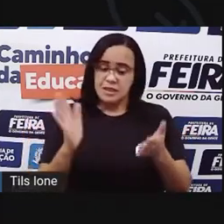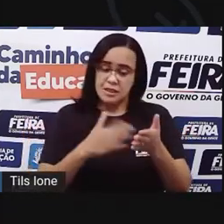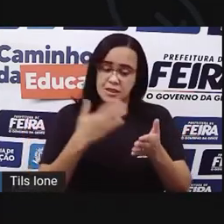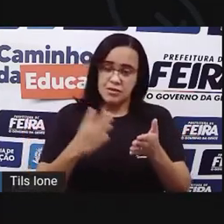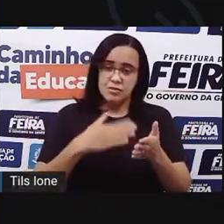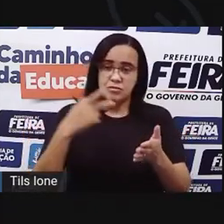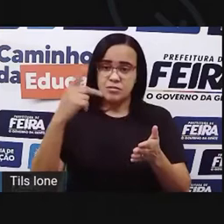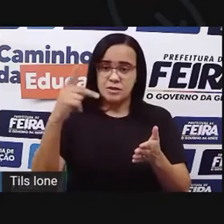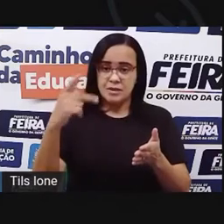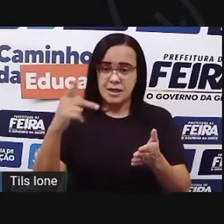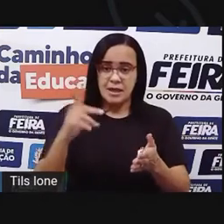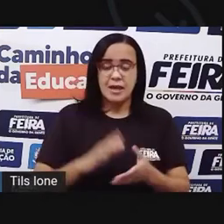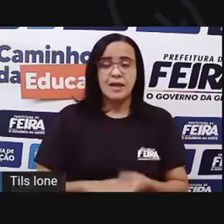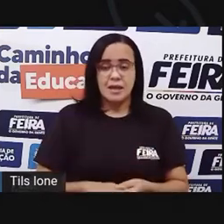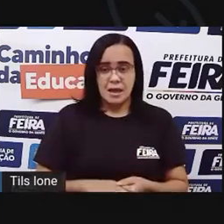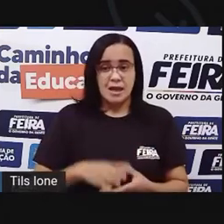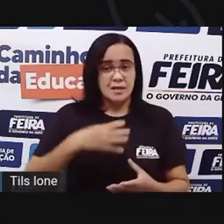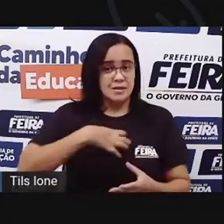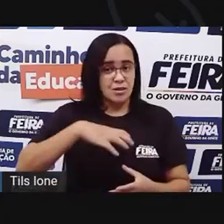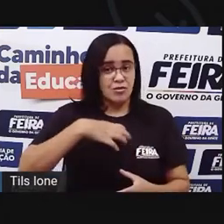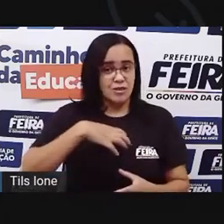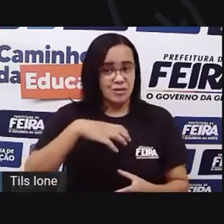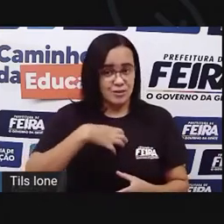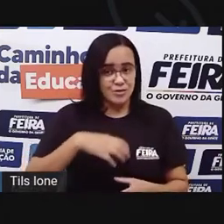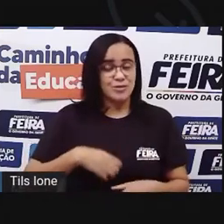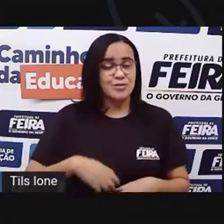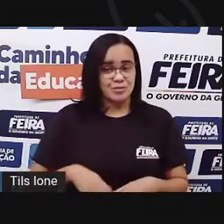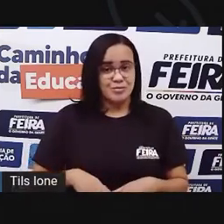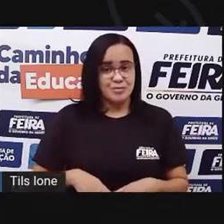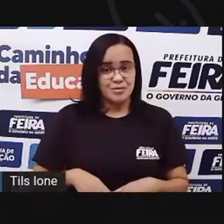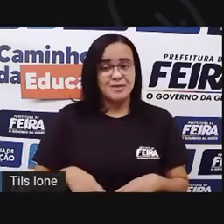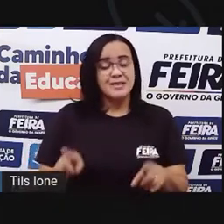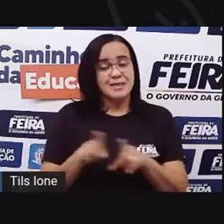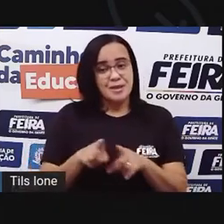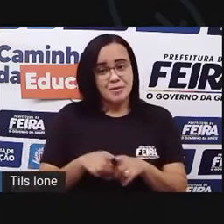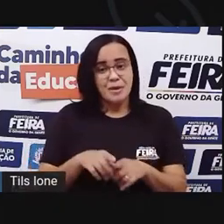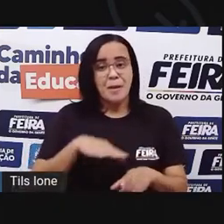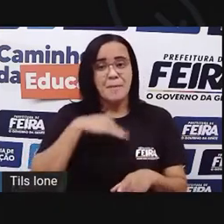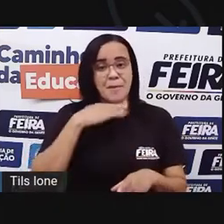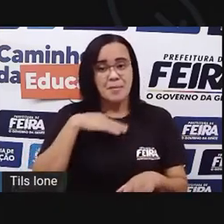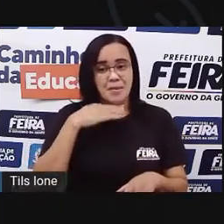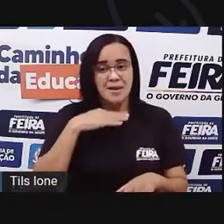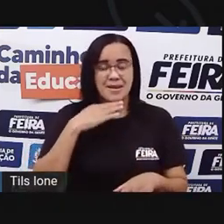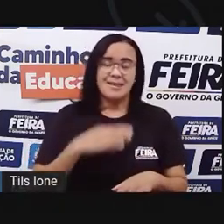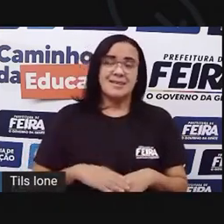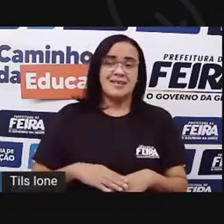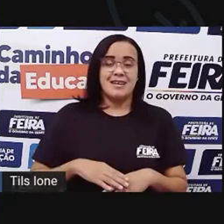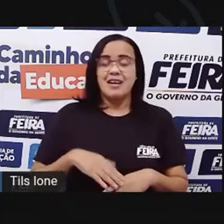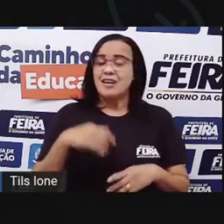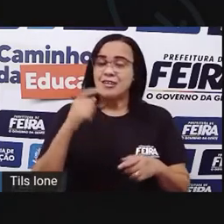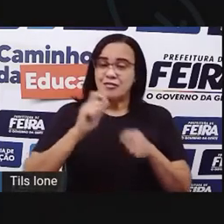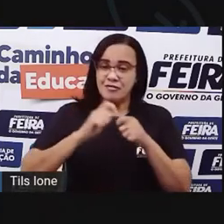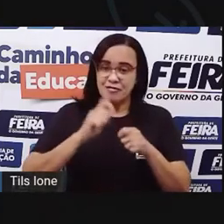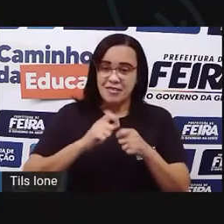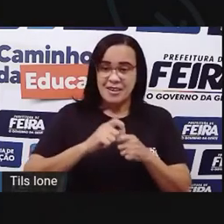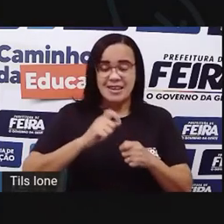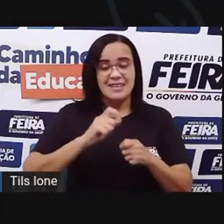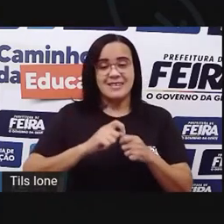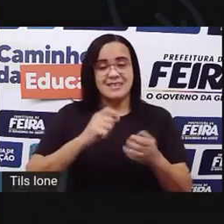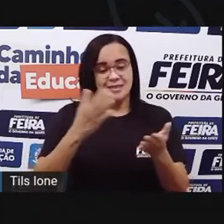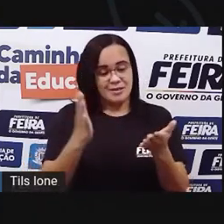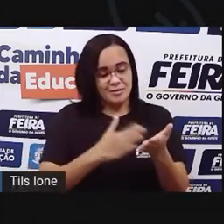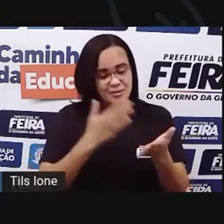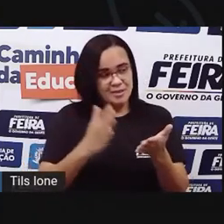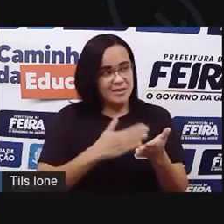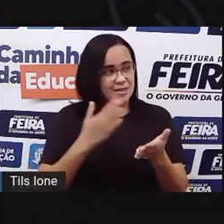baiana. Ela mora lá em Salvador. E ela é uma mamãe que fez esses livros aqui, ó, para ela contar histórias para os filhos dela,